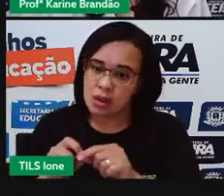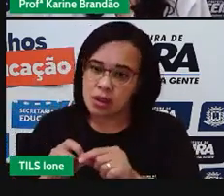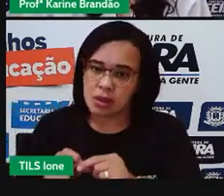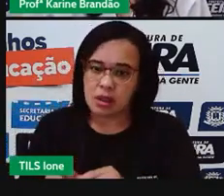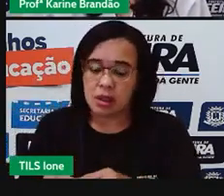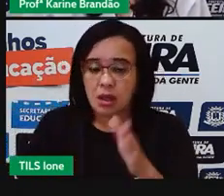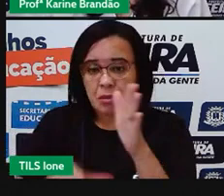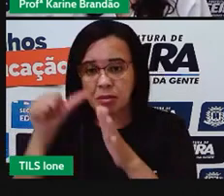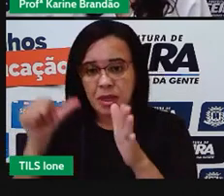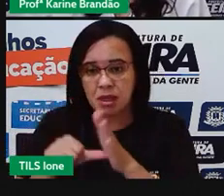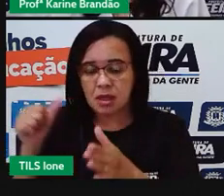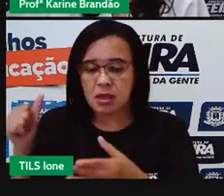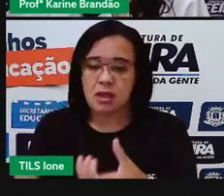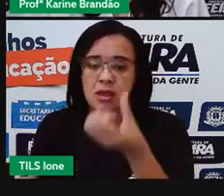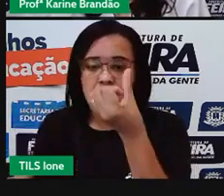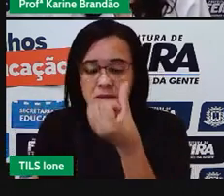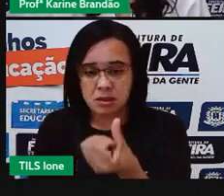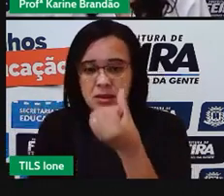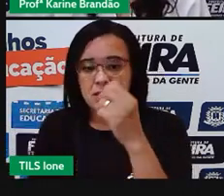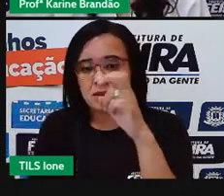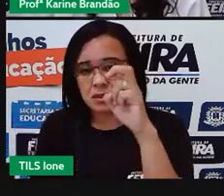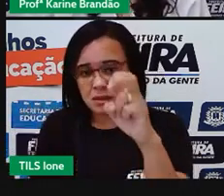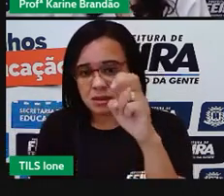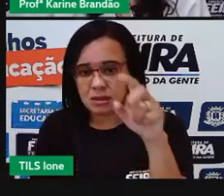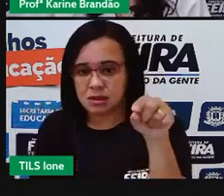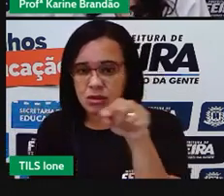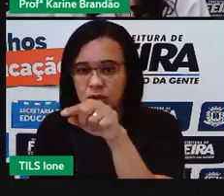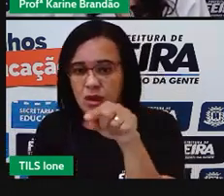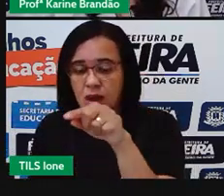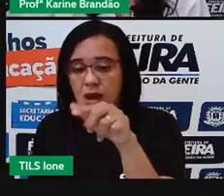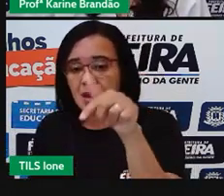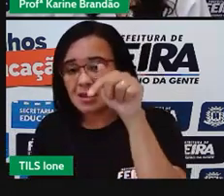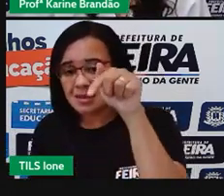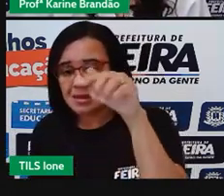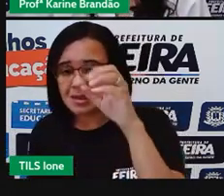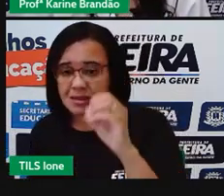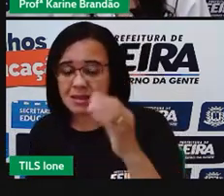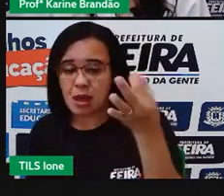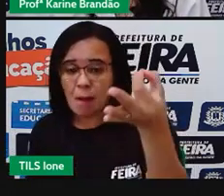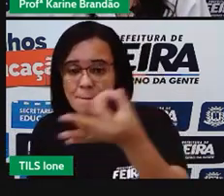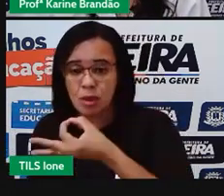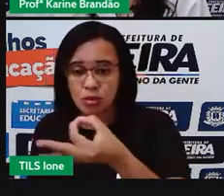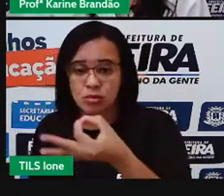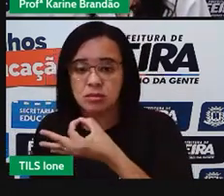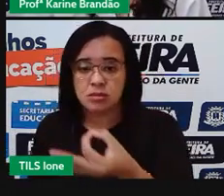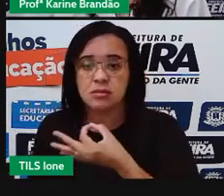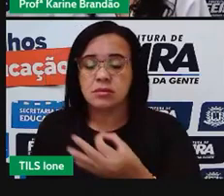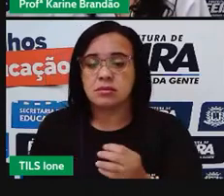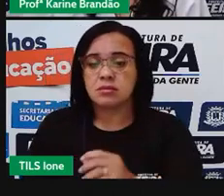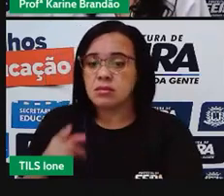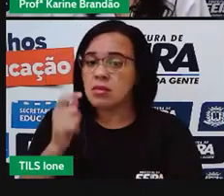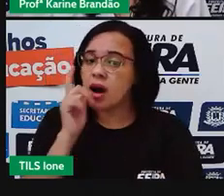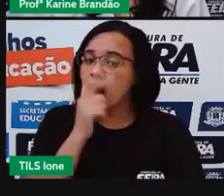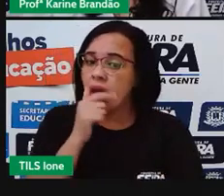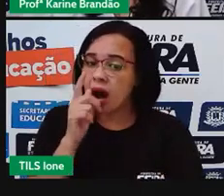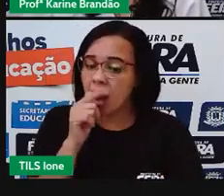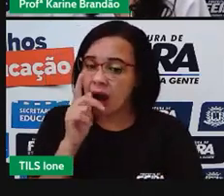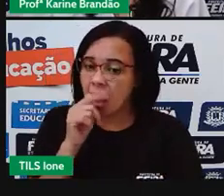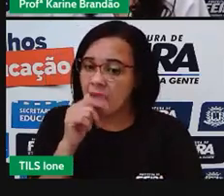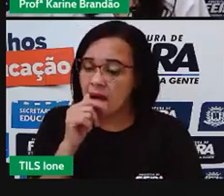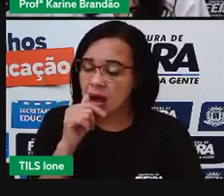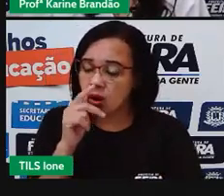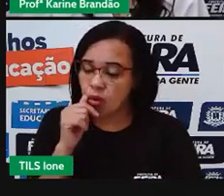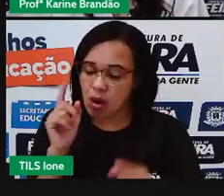65 a 70% do consumo de água do mundo é do setor